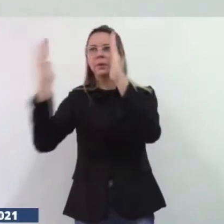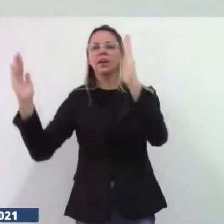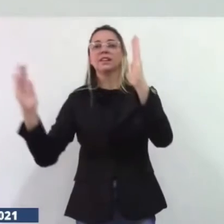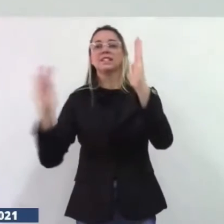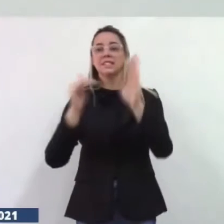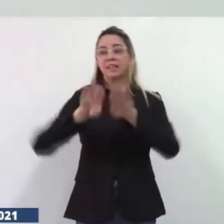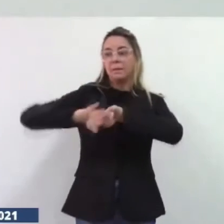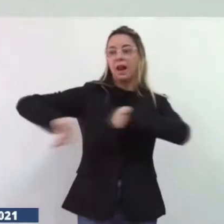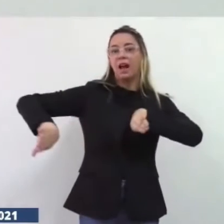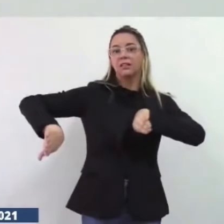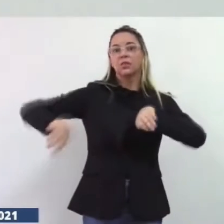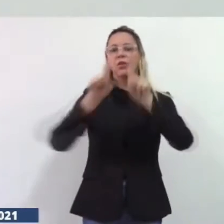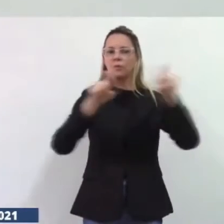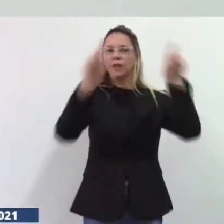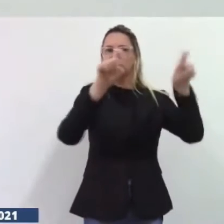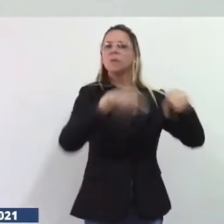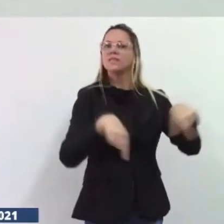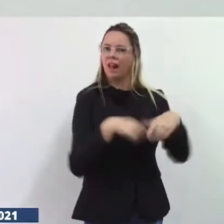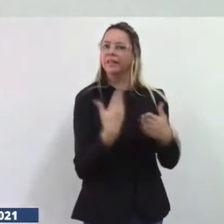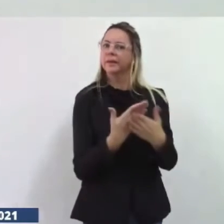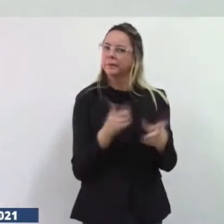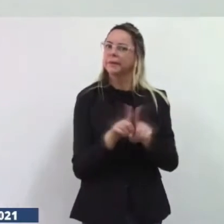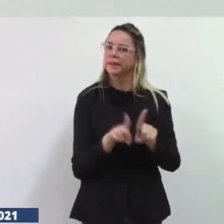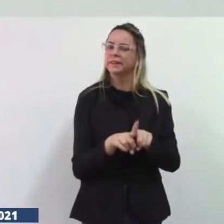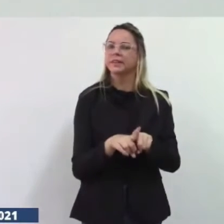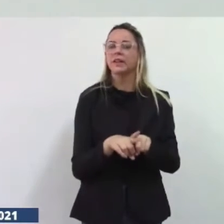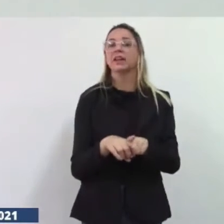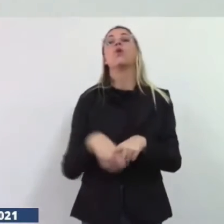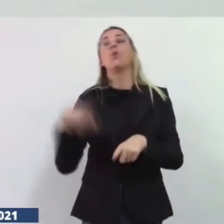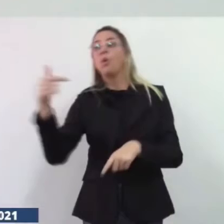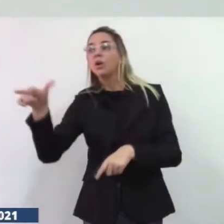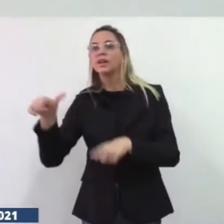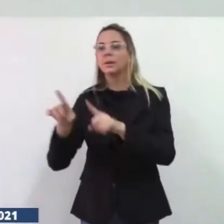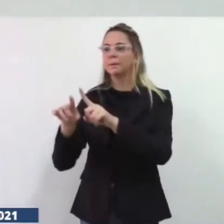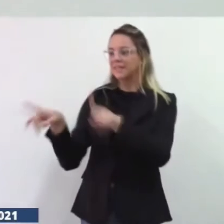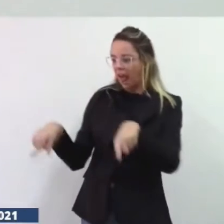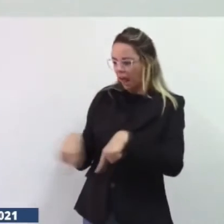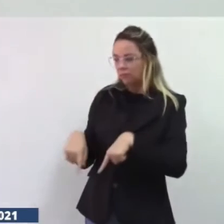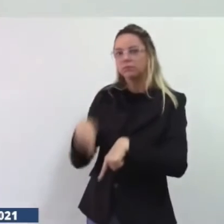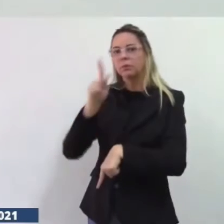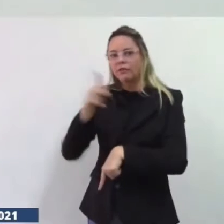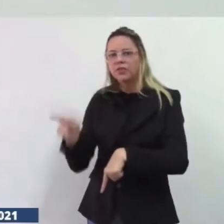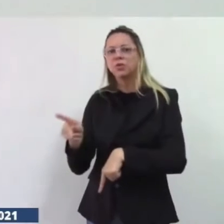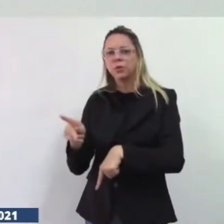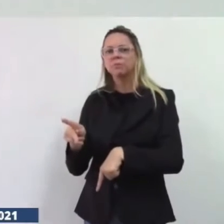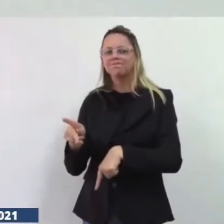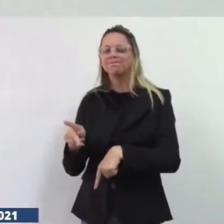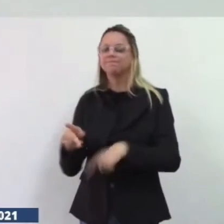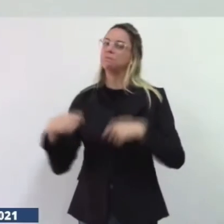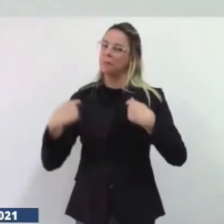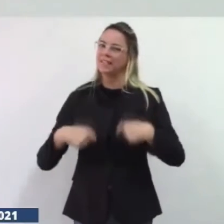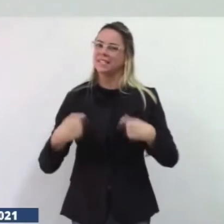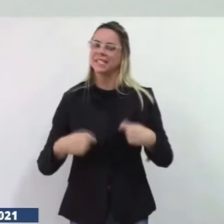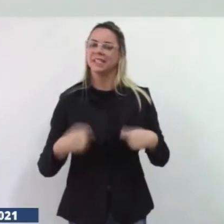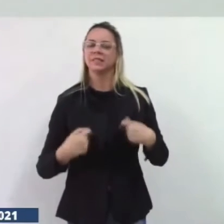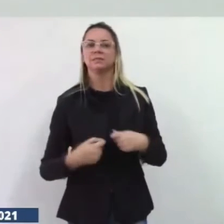ter mais uma sala para os professores então realmente quando saí